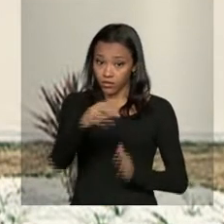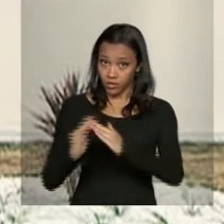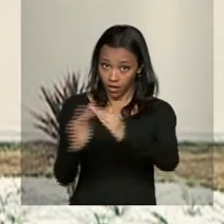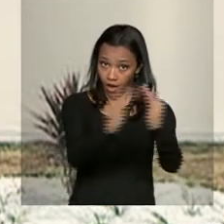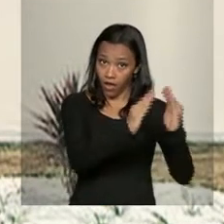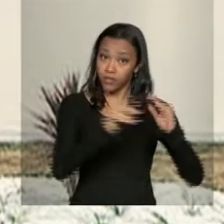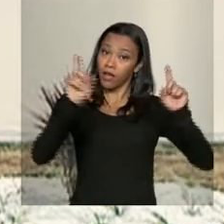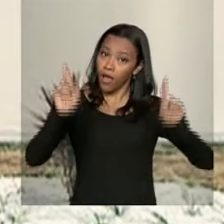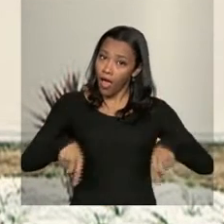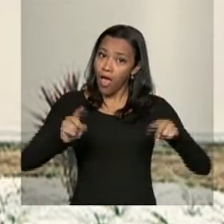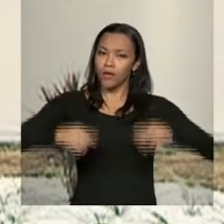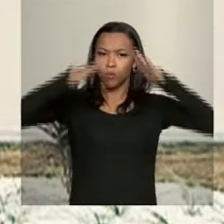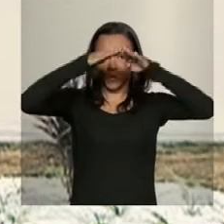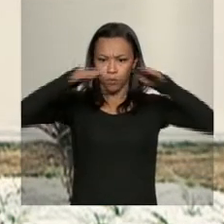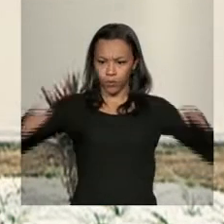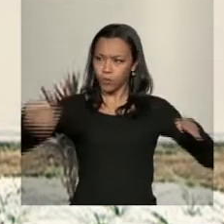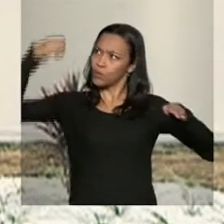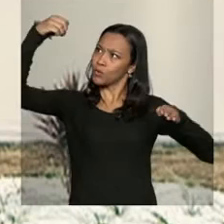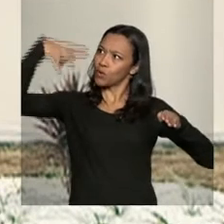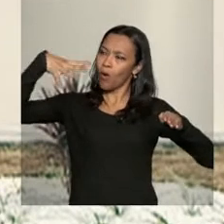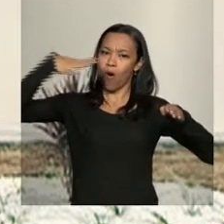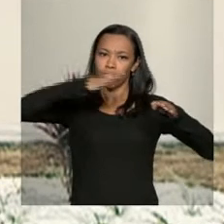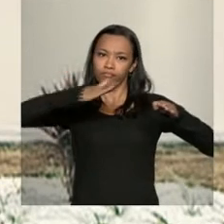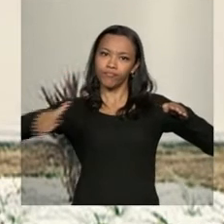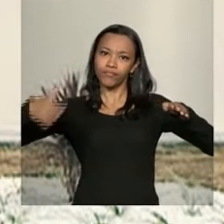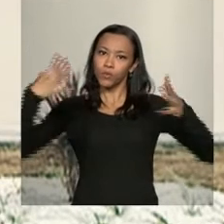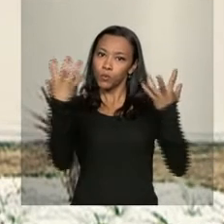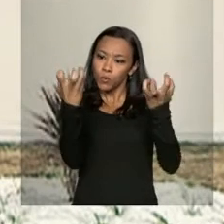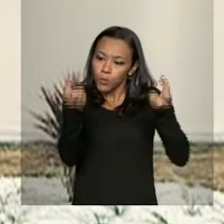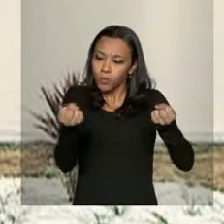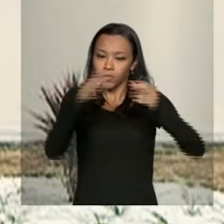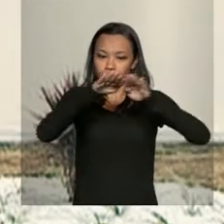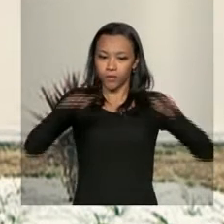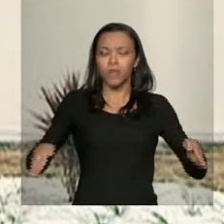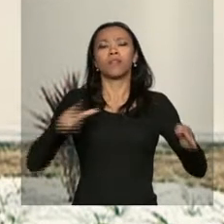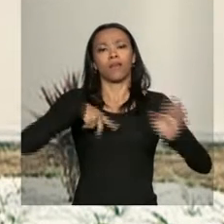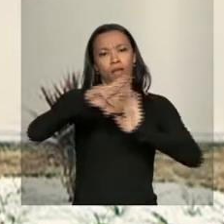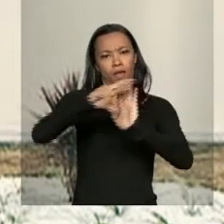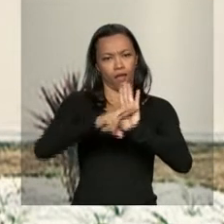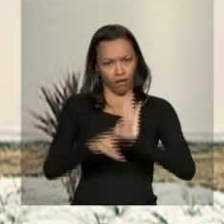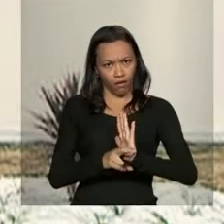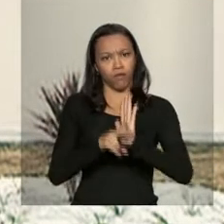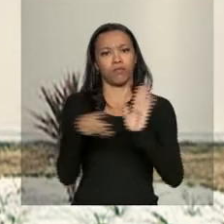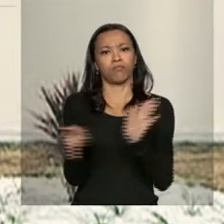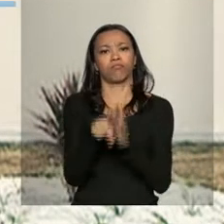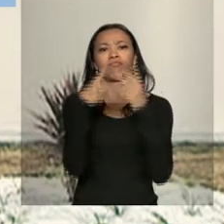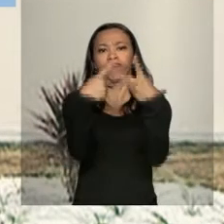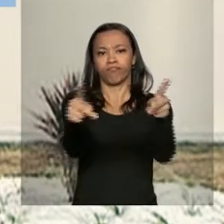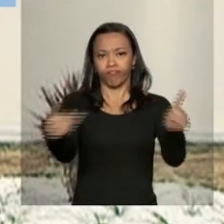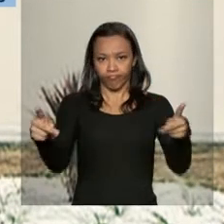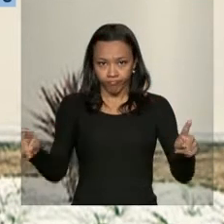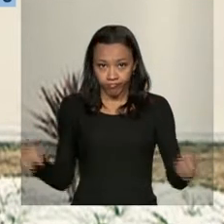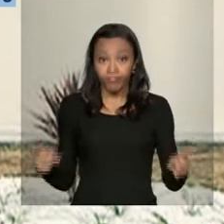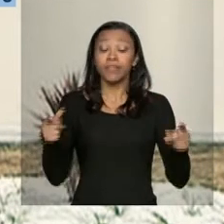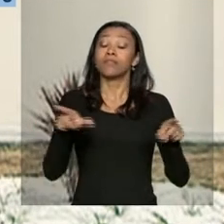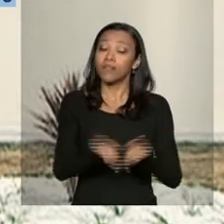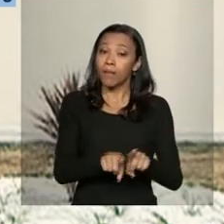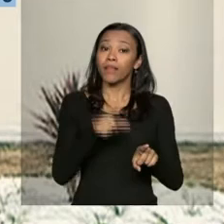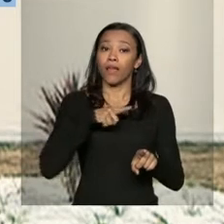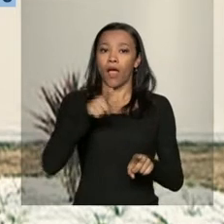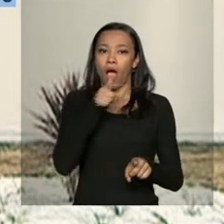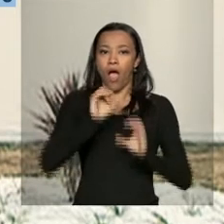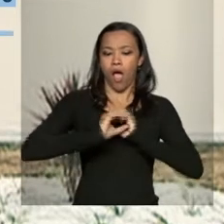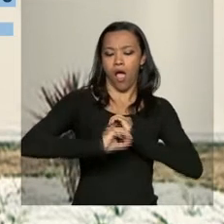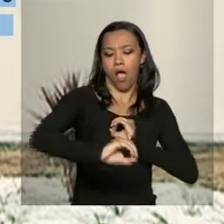sustentáveis com teto solar e os empreendimentos seguem um padrão de urbanismo, com pavimentação, abastecimento de